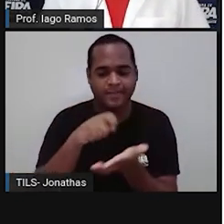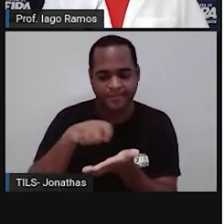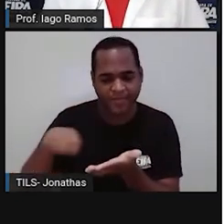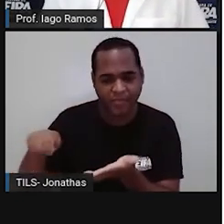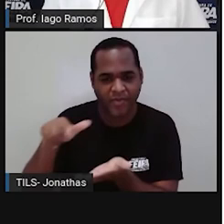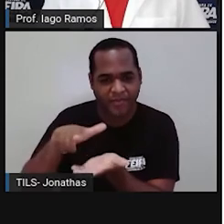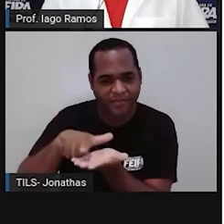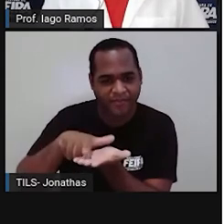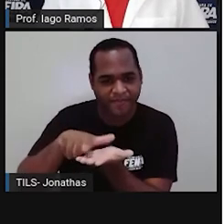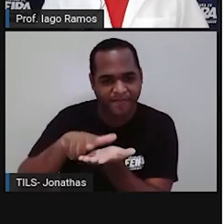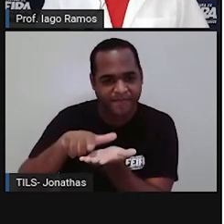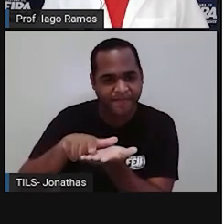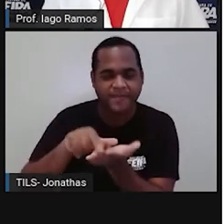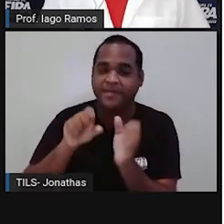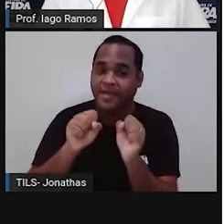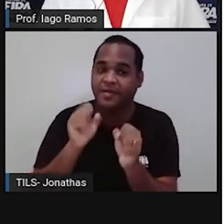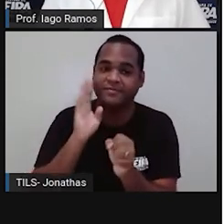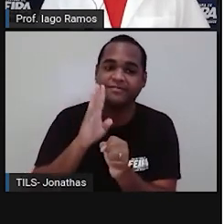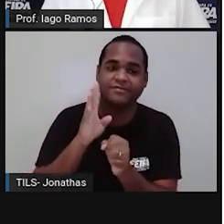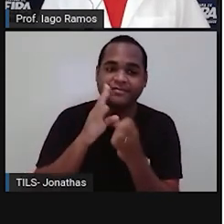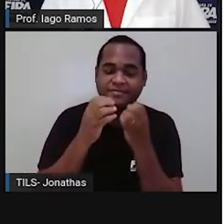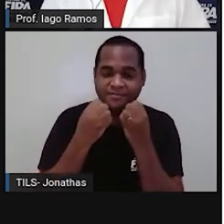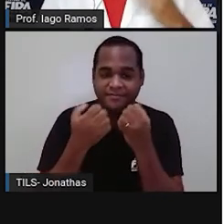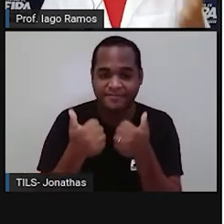aí, olha só. Ia ser bacana, né?